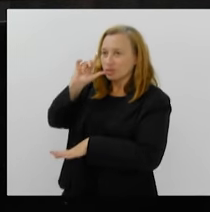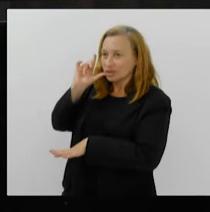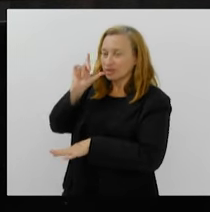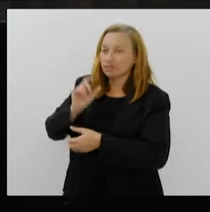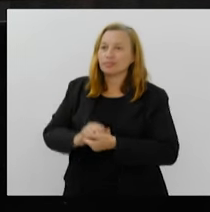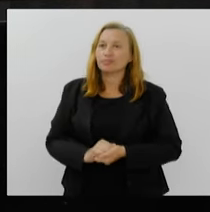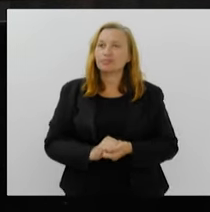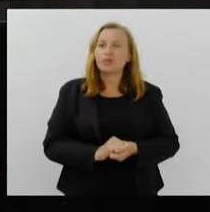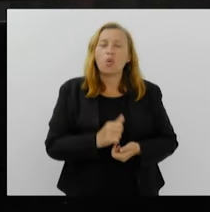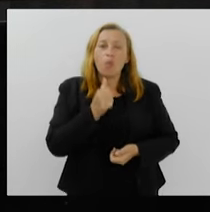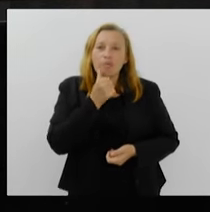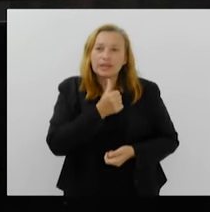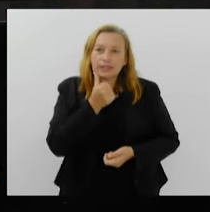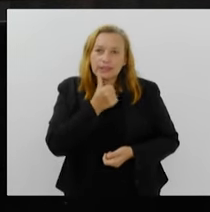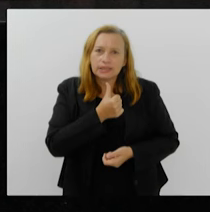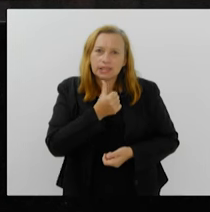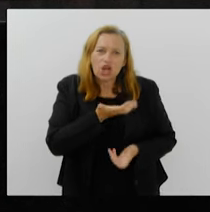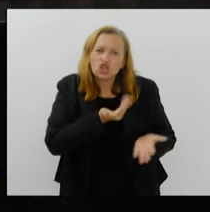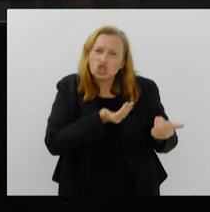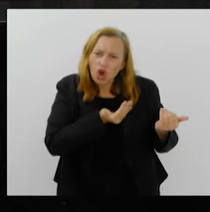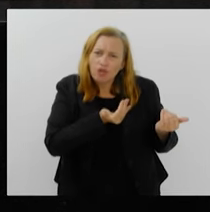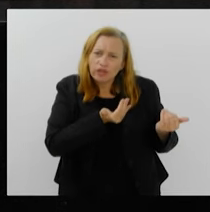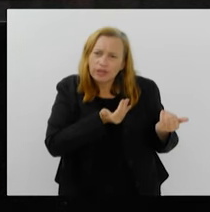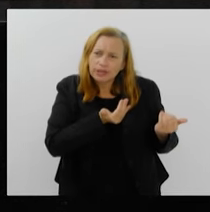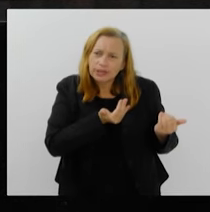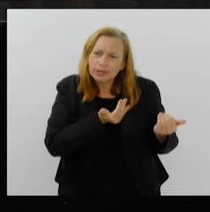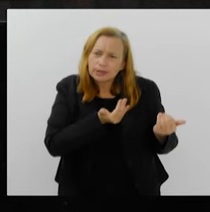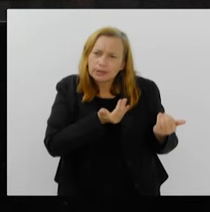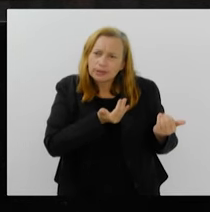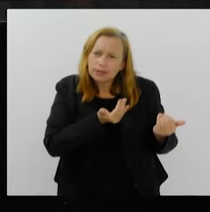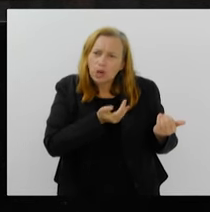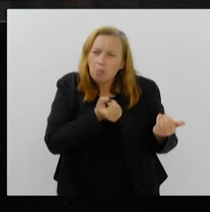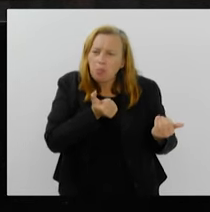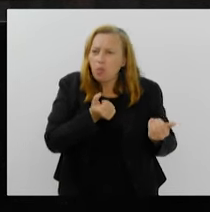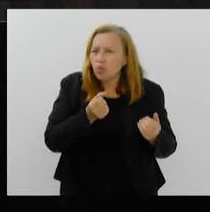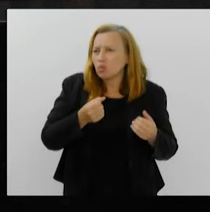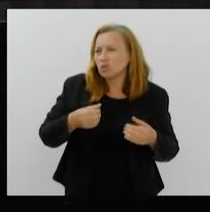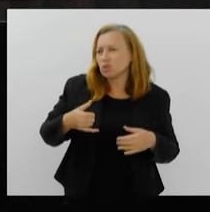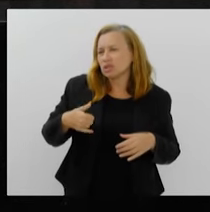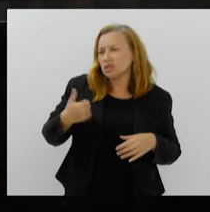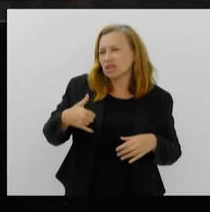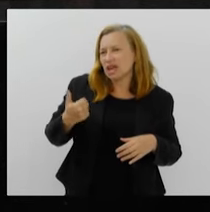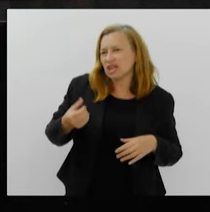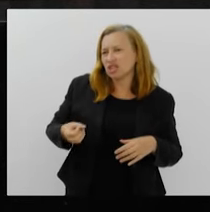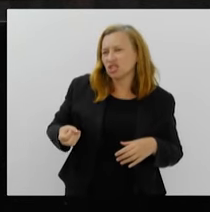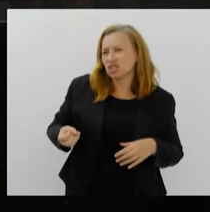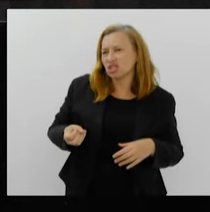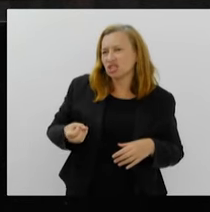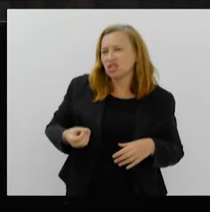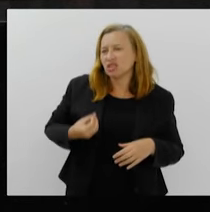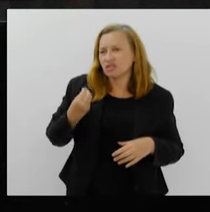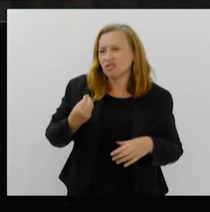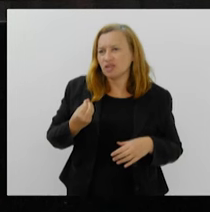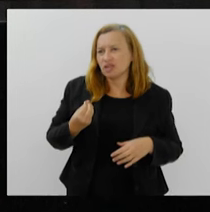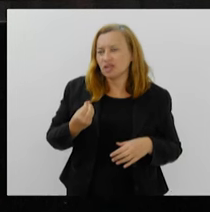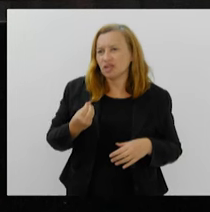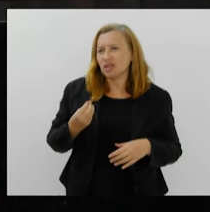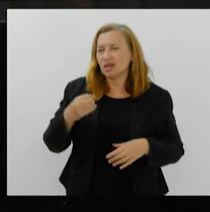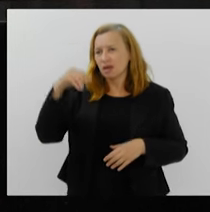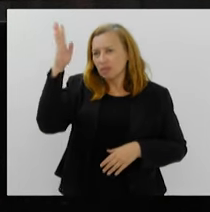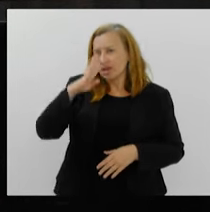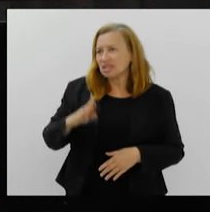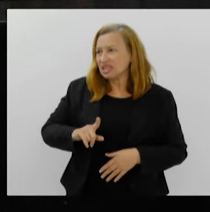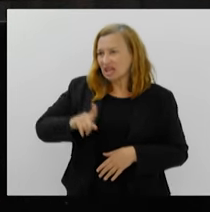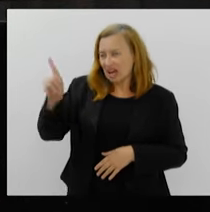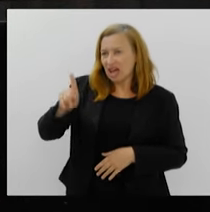uma menina jovenzinha, uns poucos anos de vida brasileira no Líbano, morreu a função dos